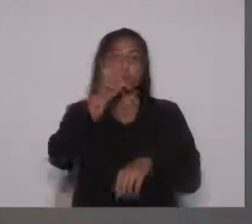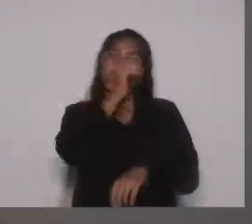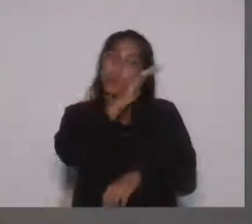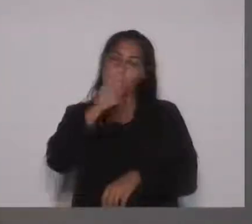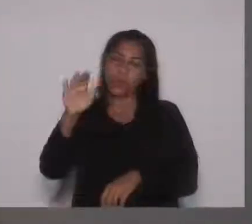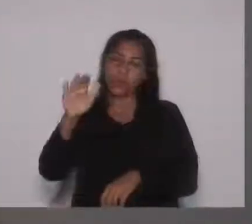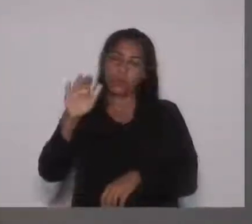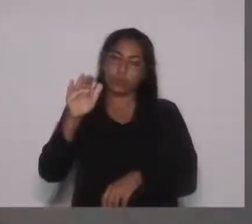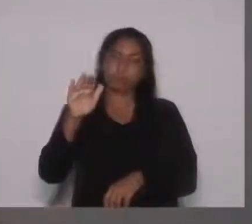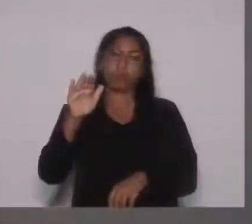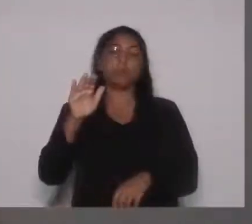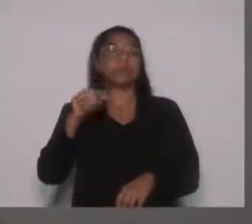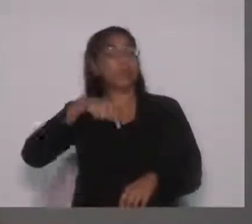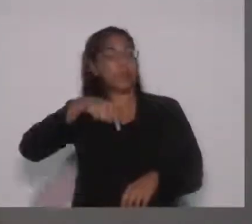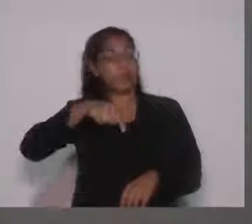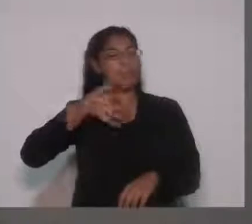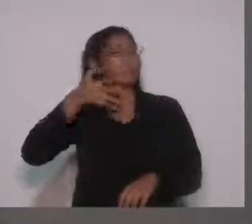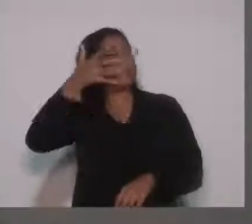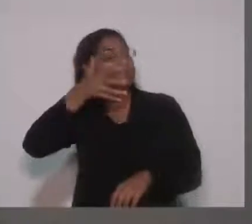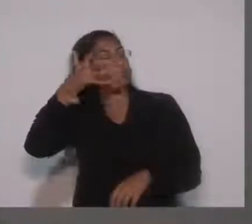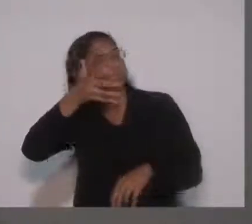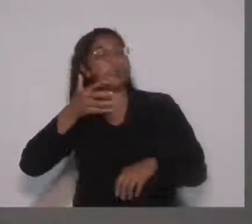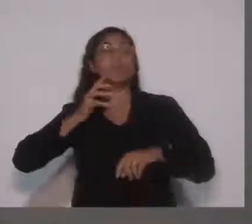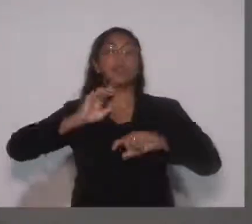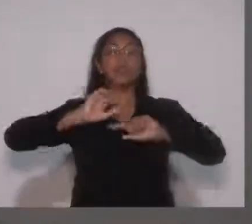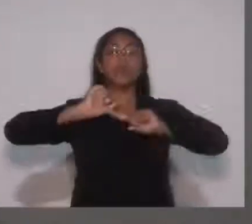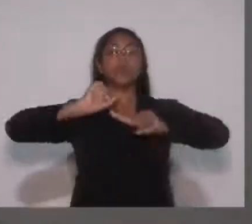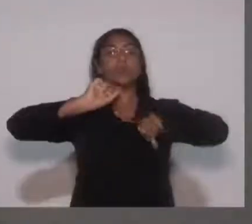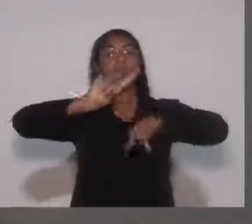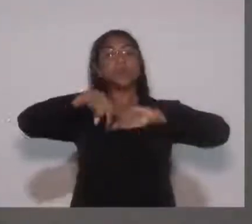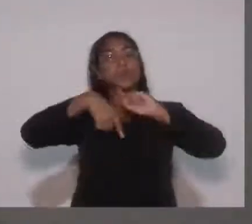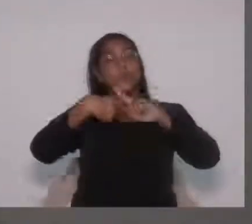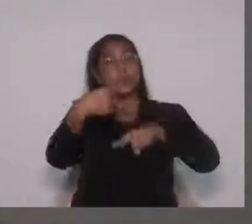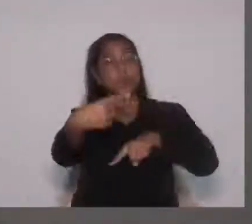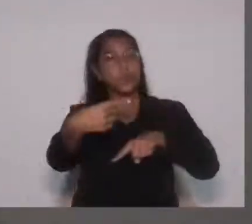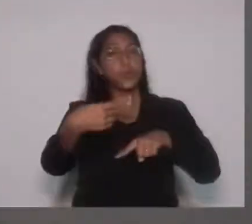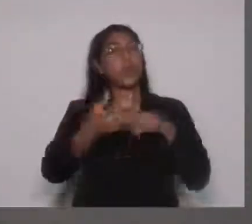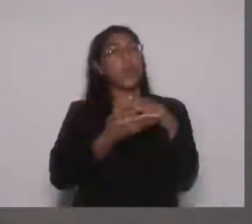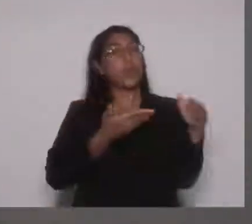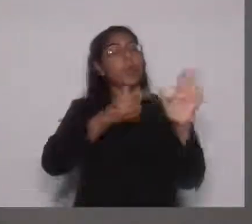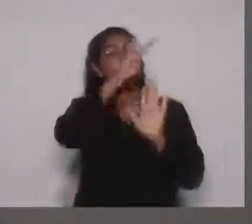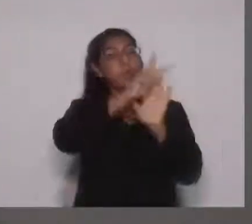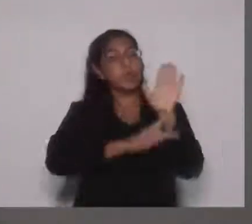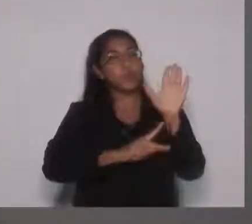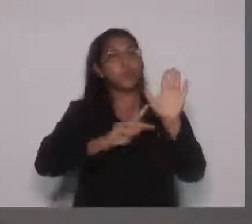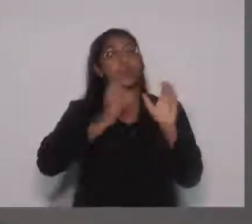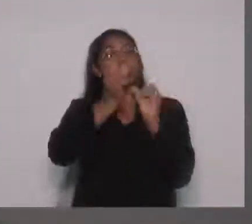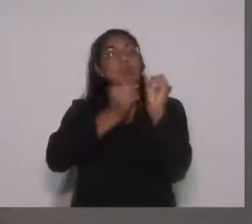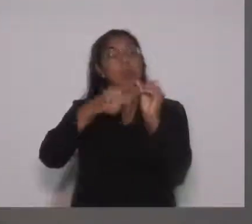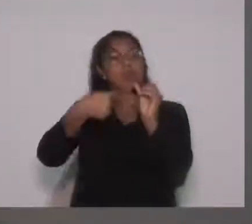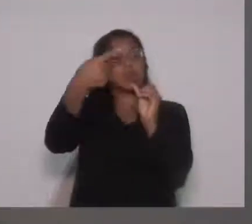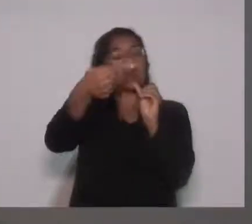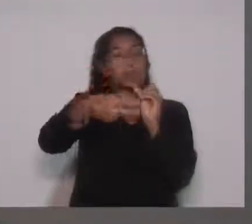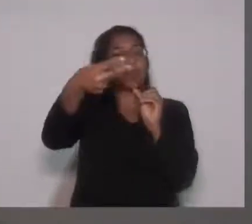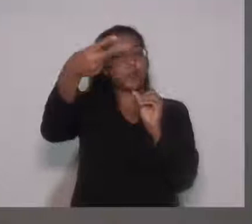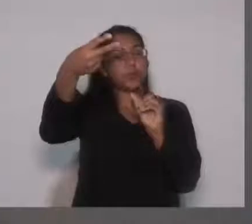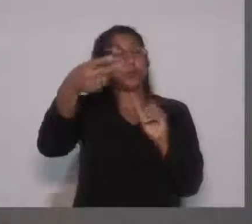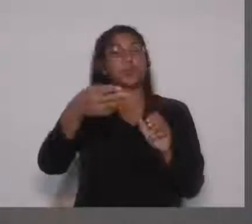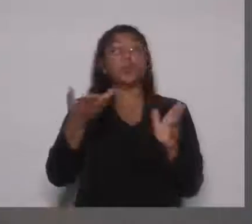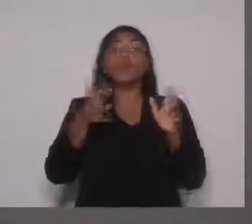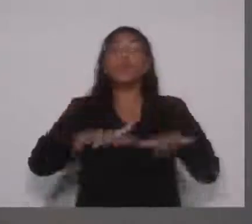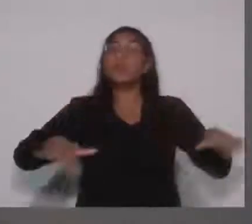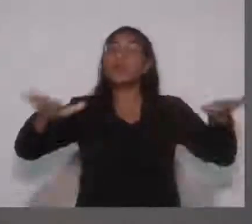nós vamos ter algumas palestras sobre isso e depois dar andamento efetivamente nos projetos a partir do segundo semestre. Está todo mundo convidado,